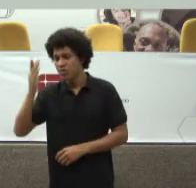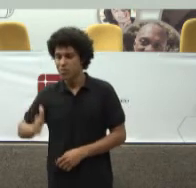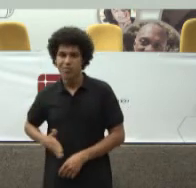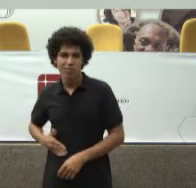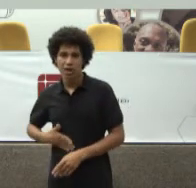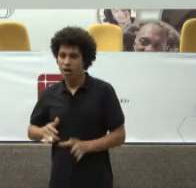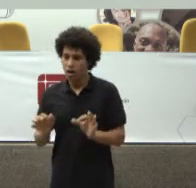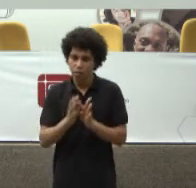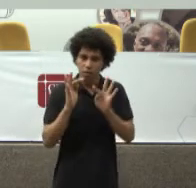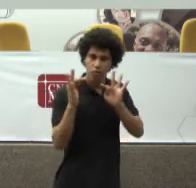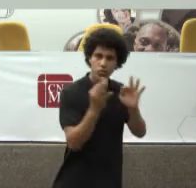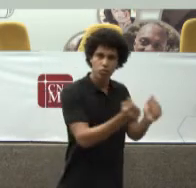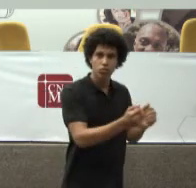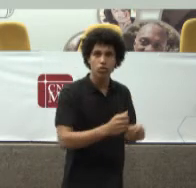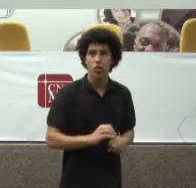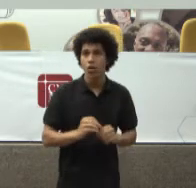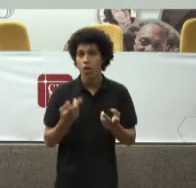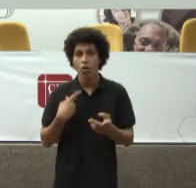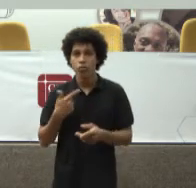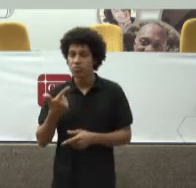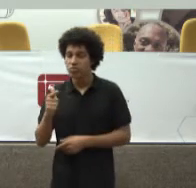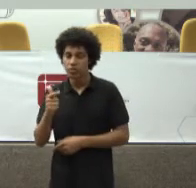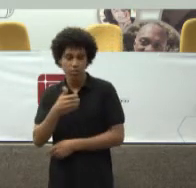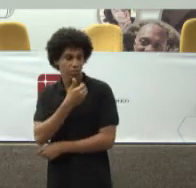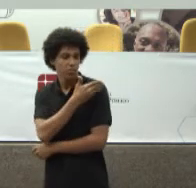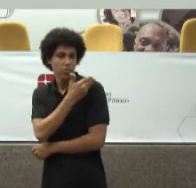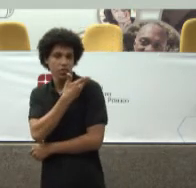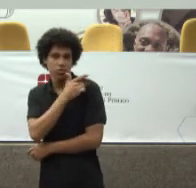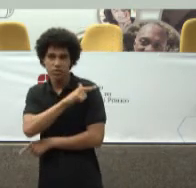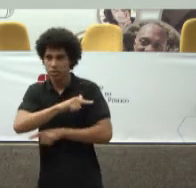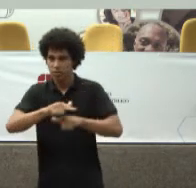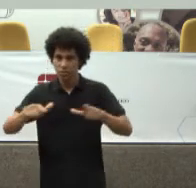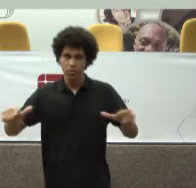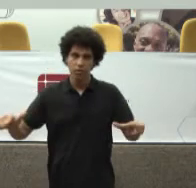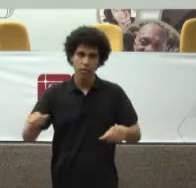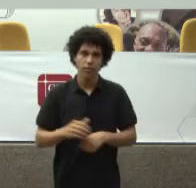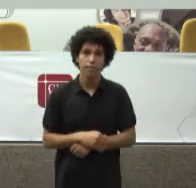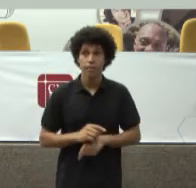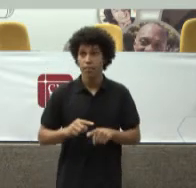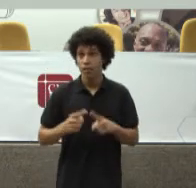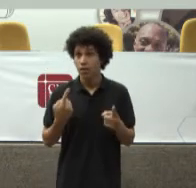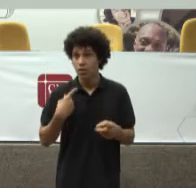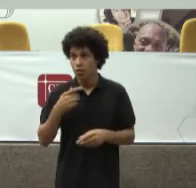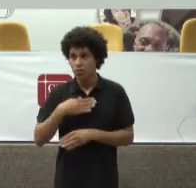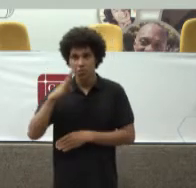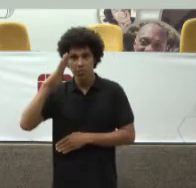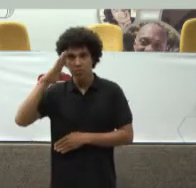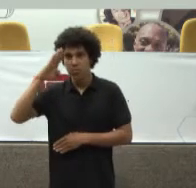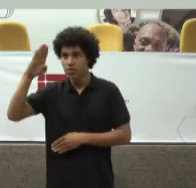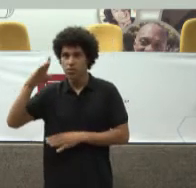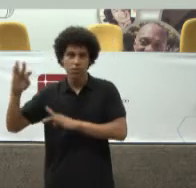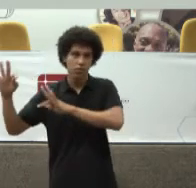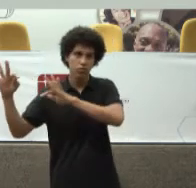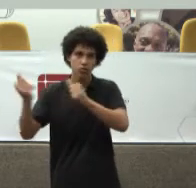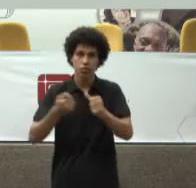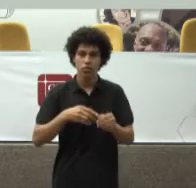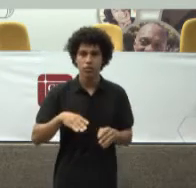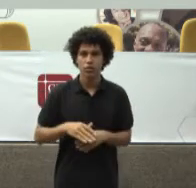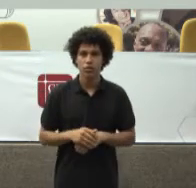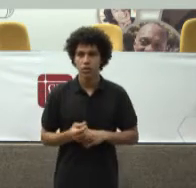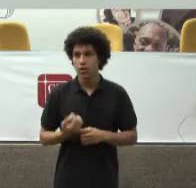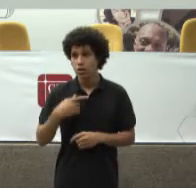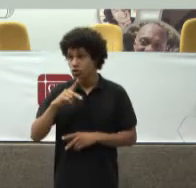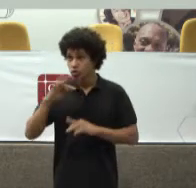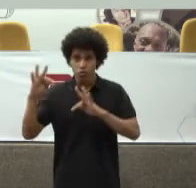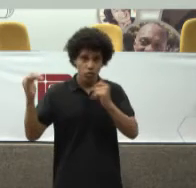comum Sem qualquer Espécie De preconceito Portanto Esse é o farol De todos nós E de todas